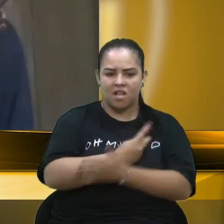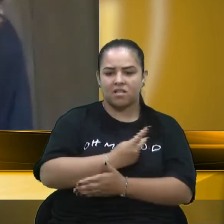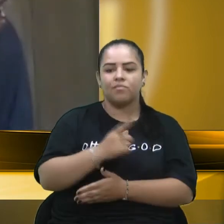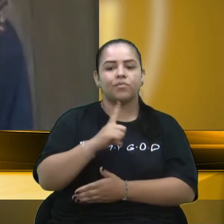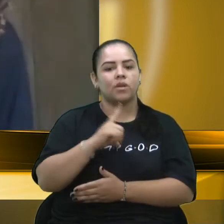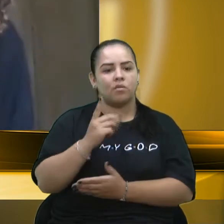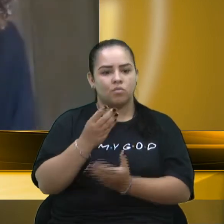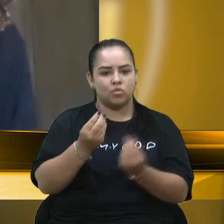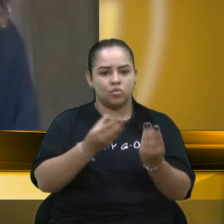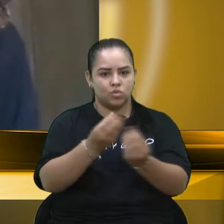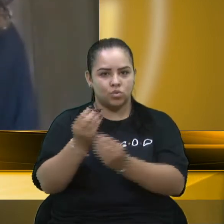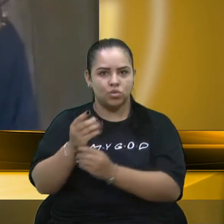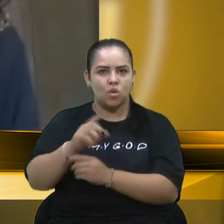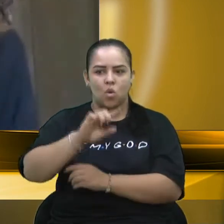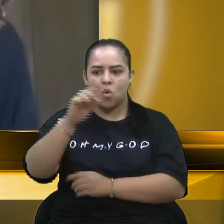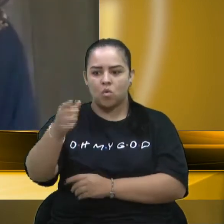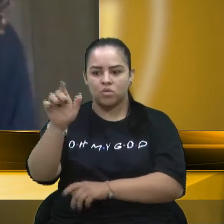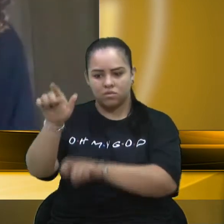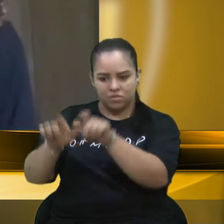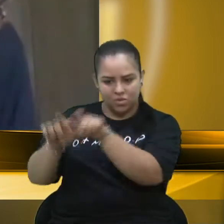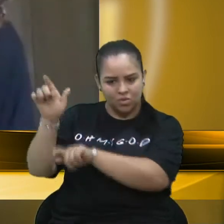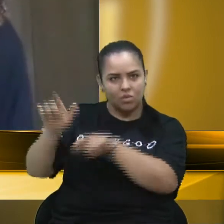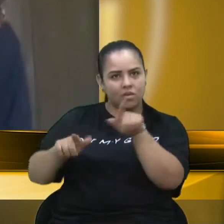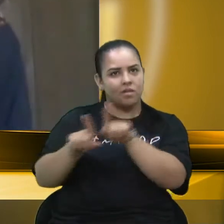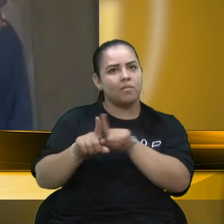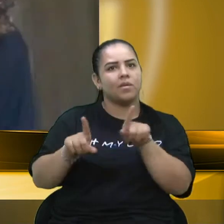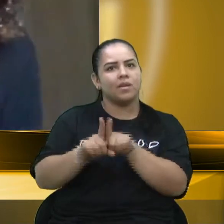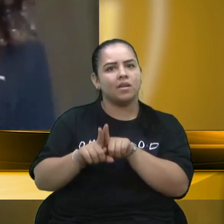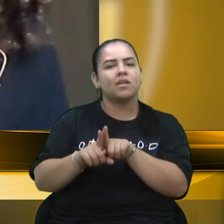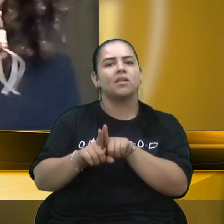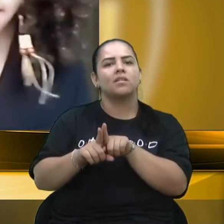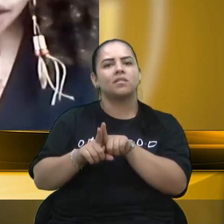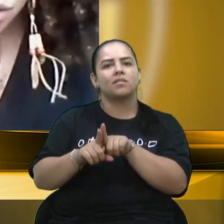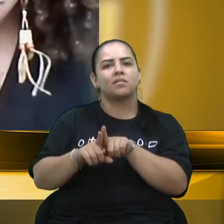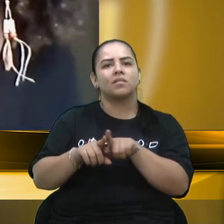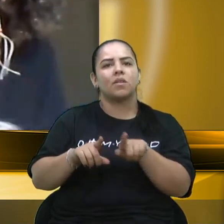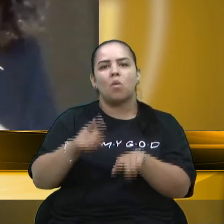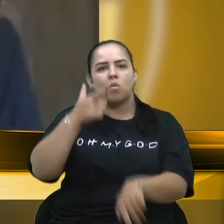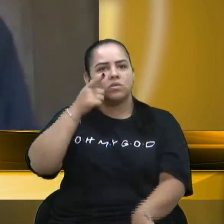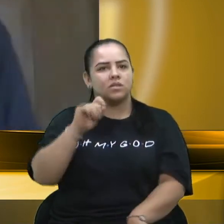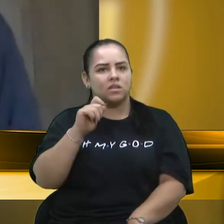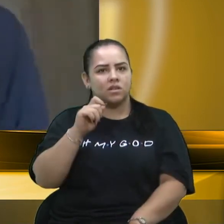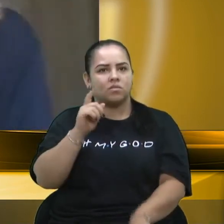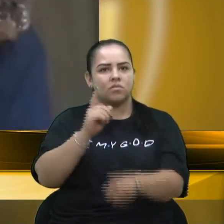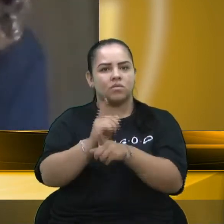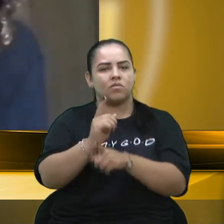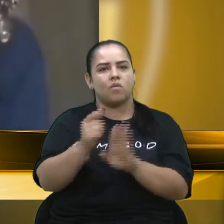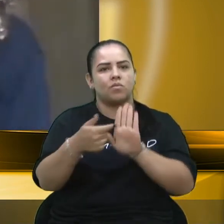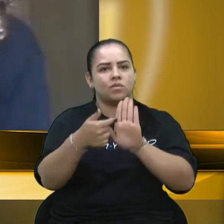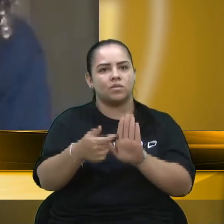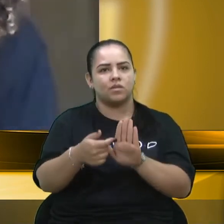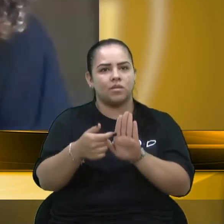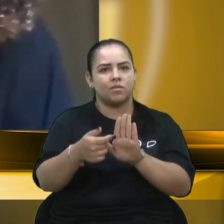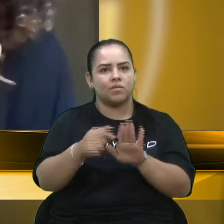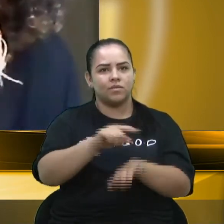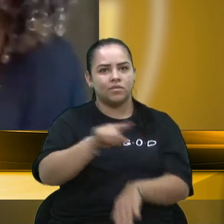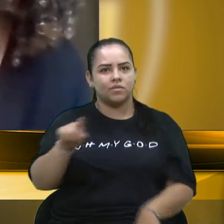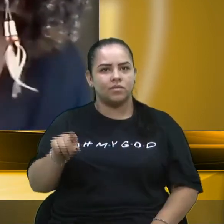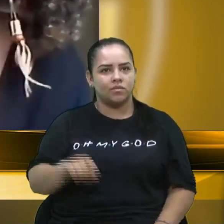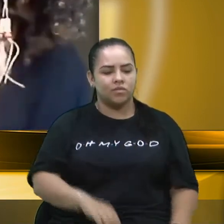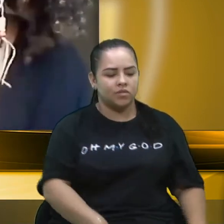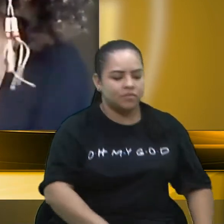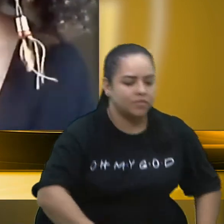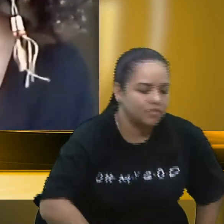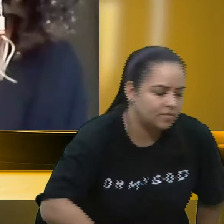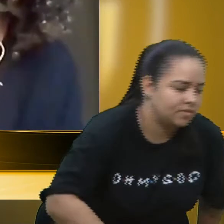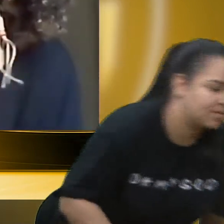pais, diretores e próprios conselheiros tutelares também estão. Mostrar o áudio aqui para vocês. Todos